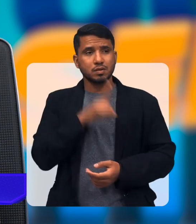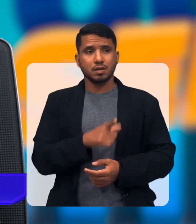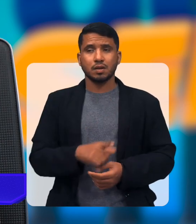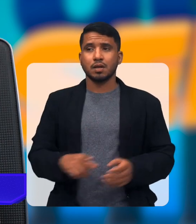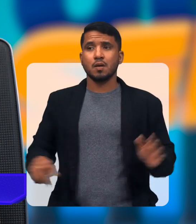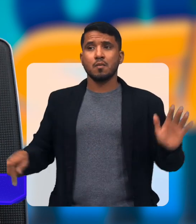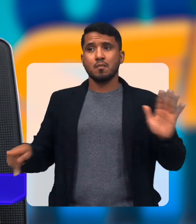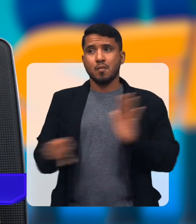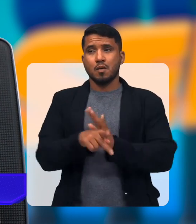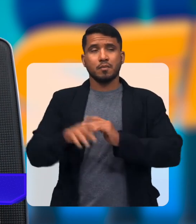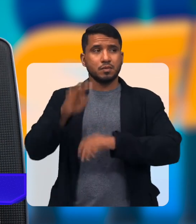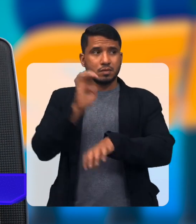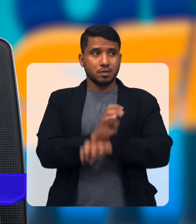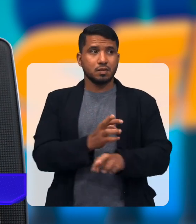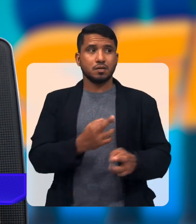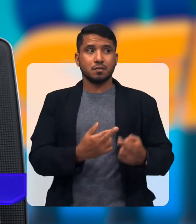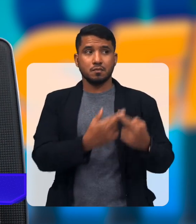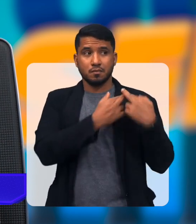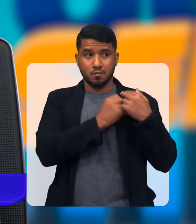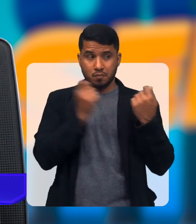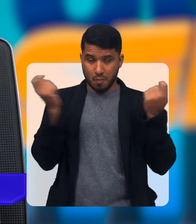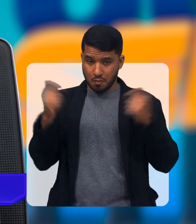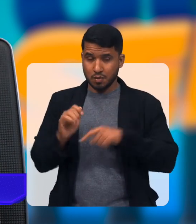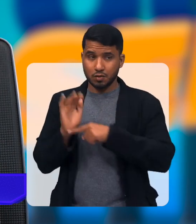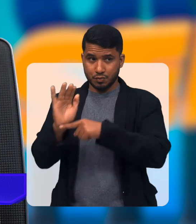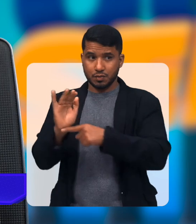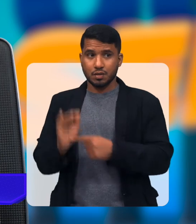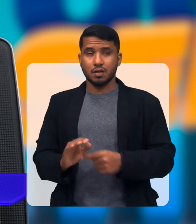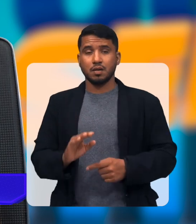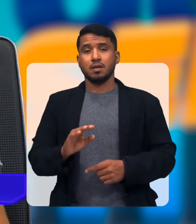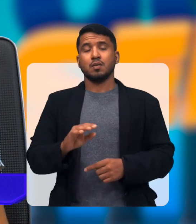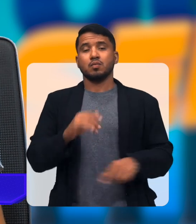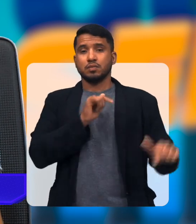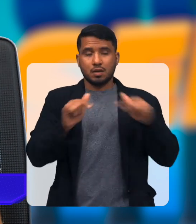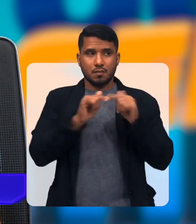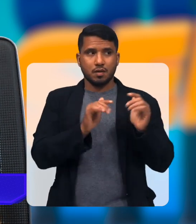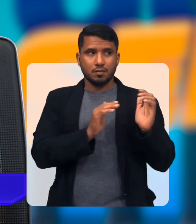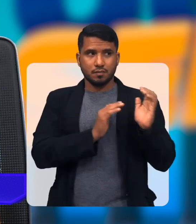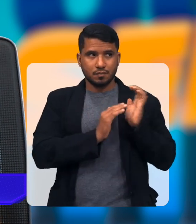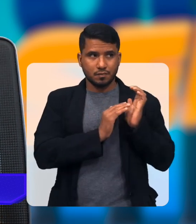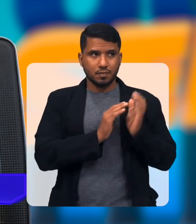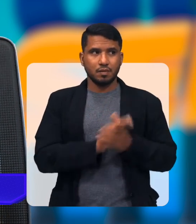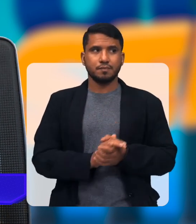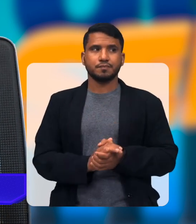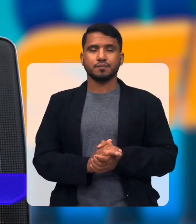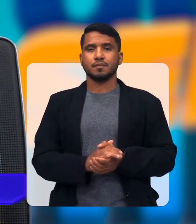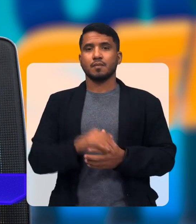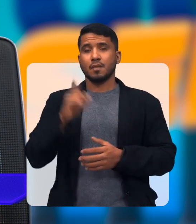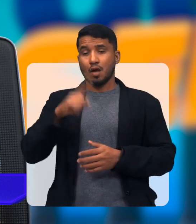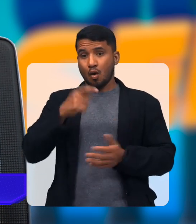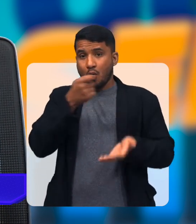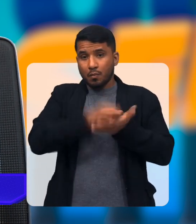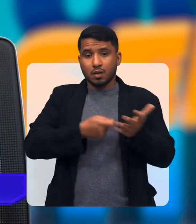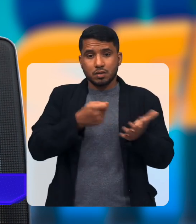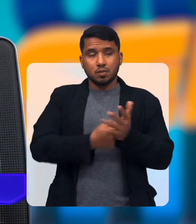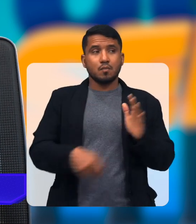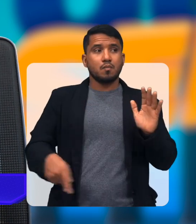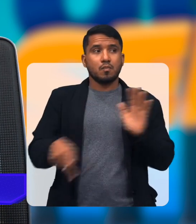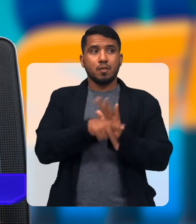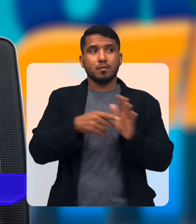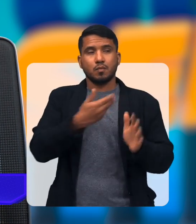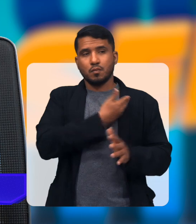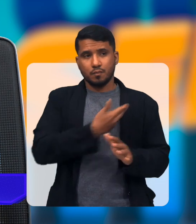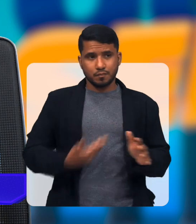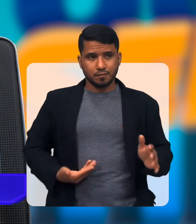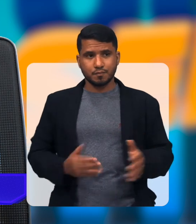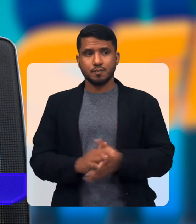gente tirar que não seja o próprio Estado nos ajudar Porque o trabalho das APAIs é uma